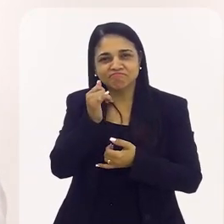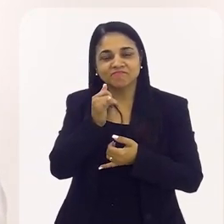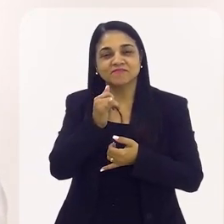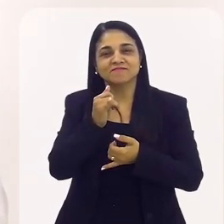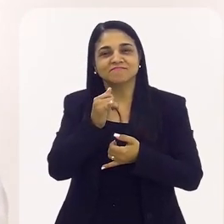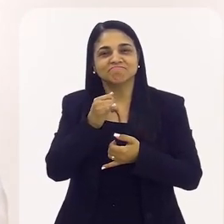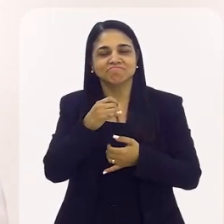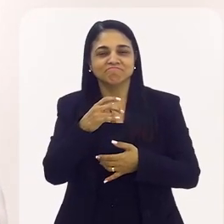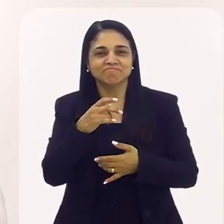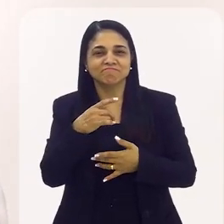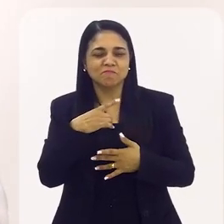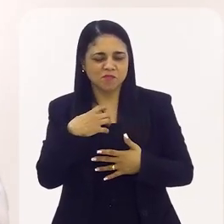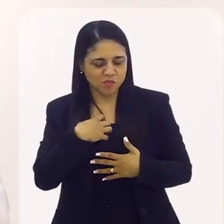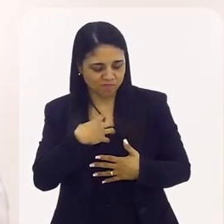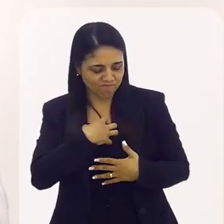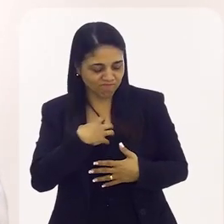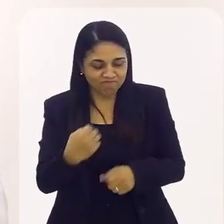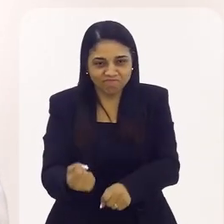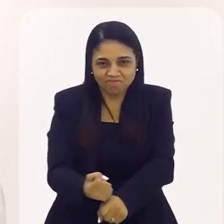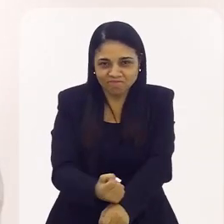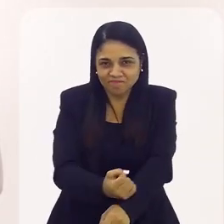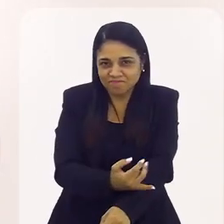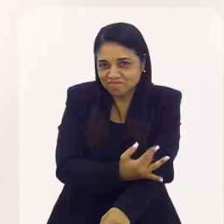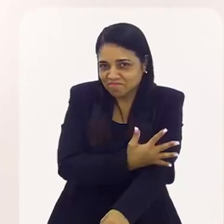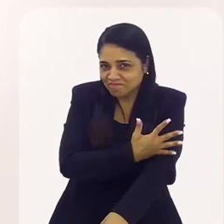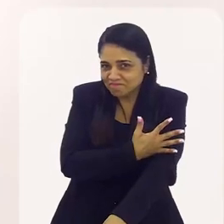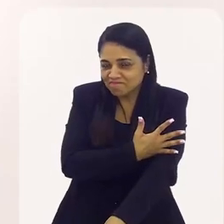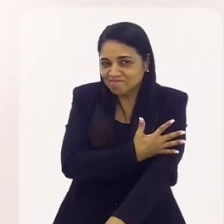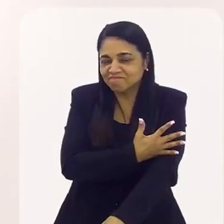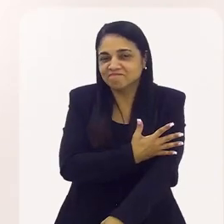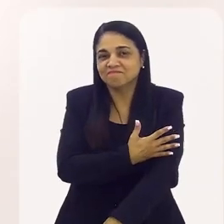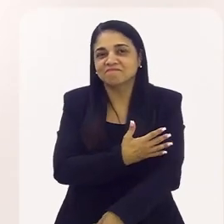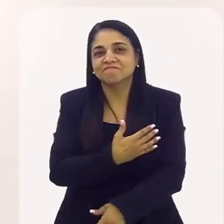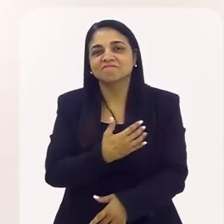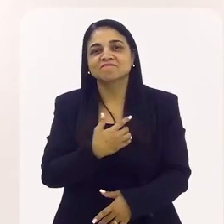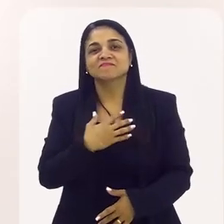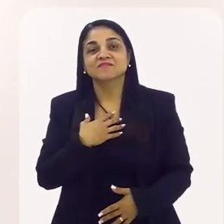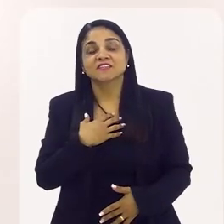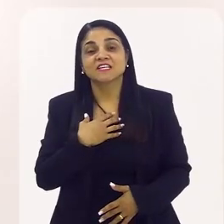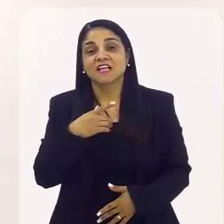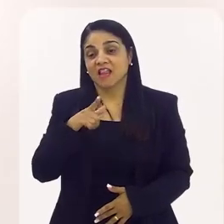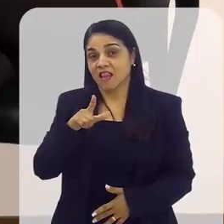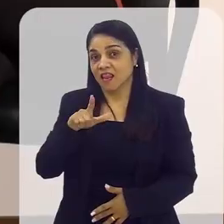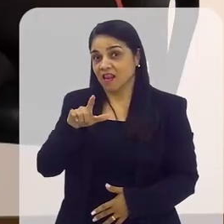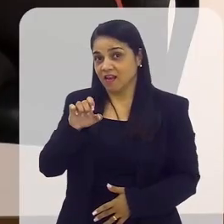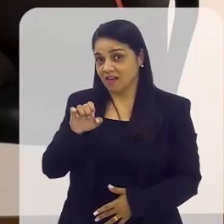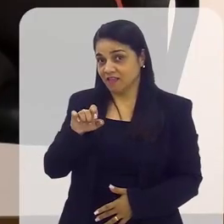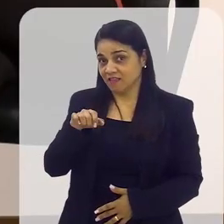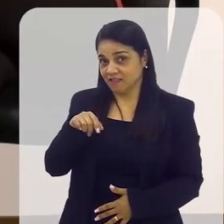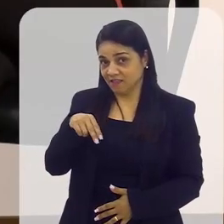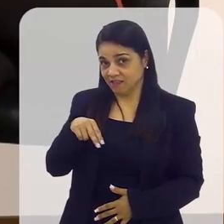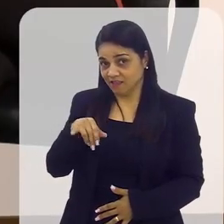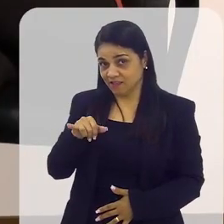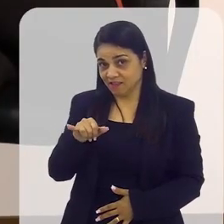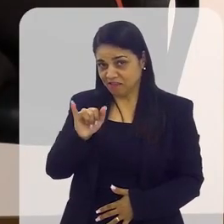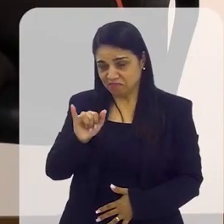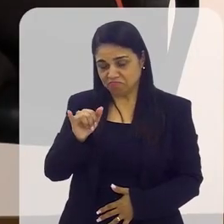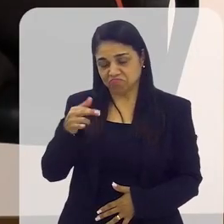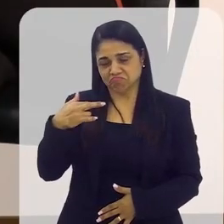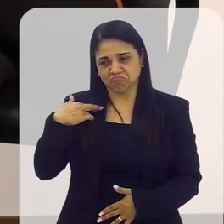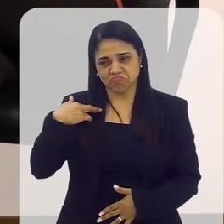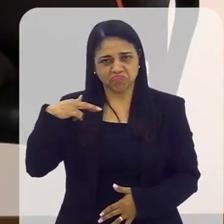particularmente me emociona. A primeira é que, Leny, independente da